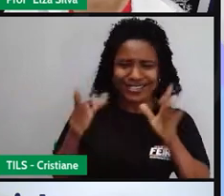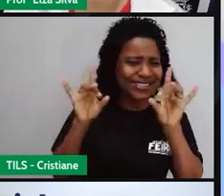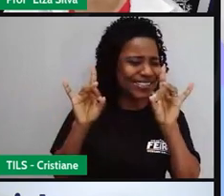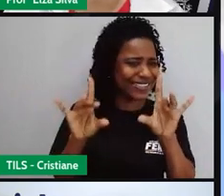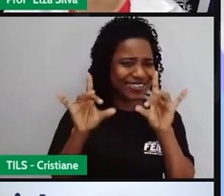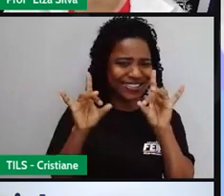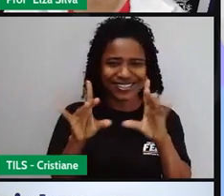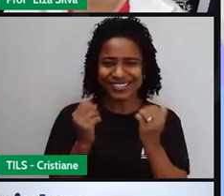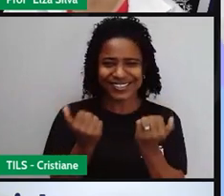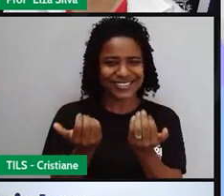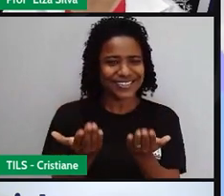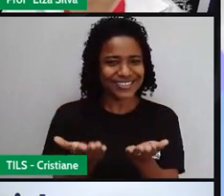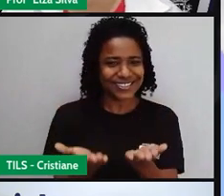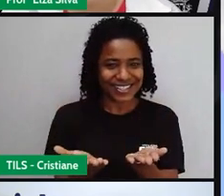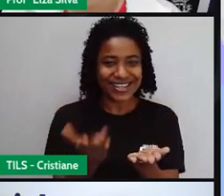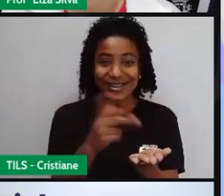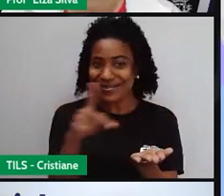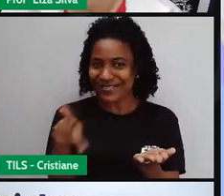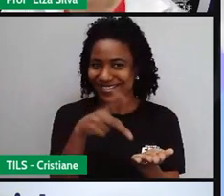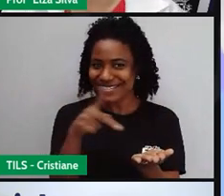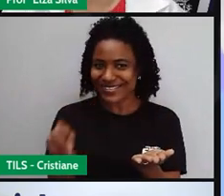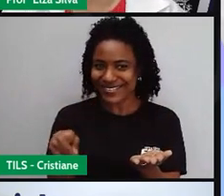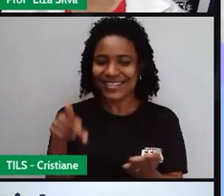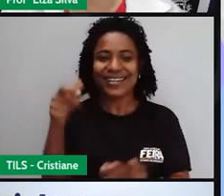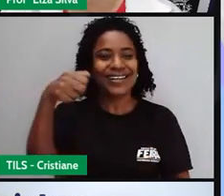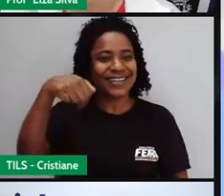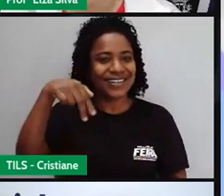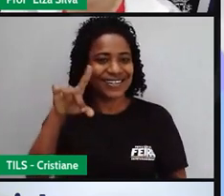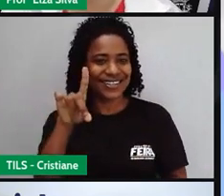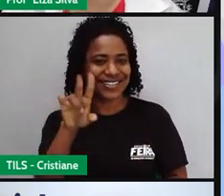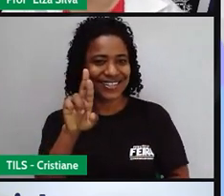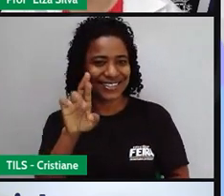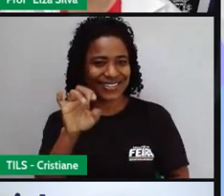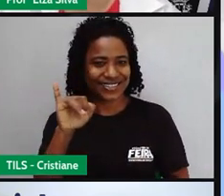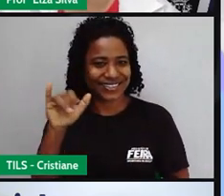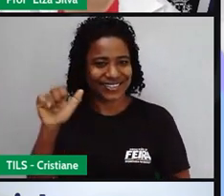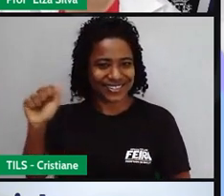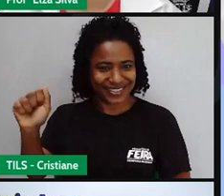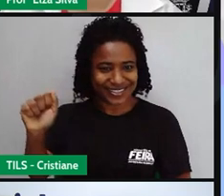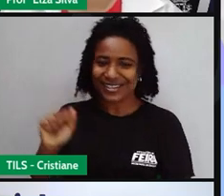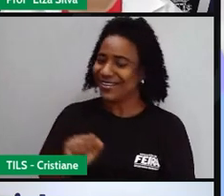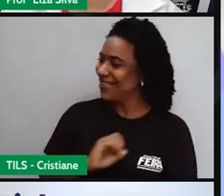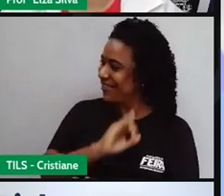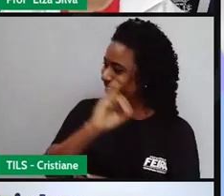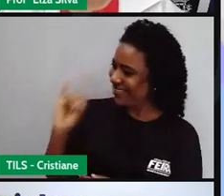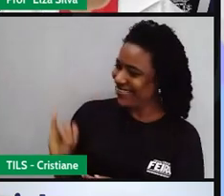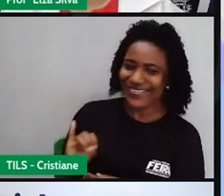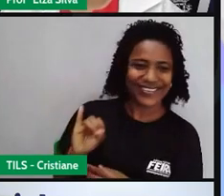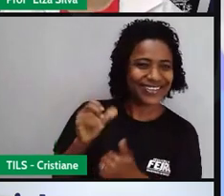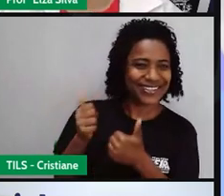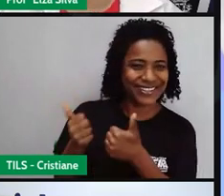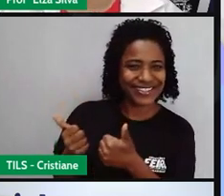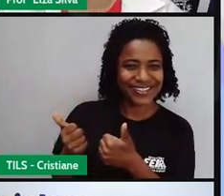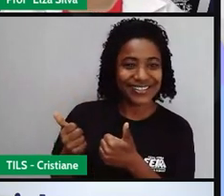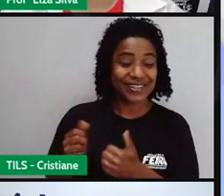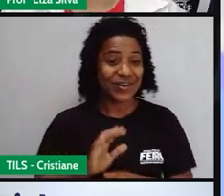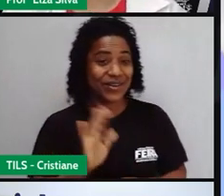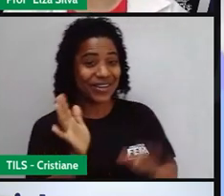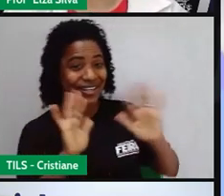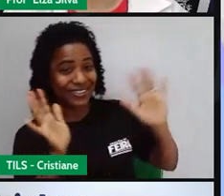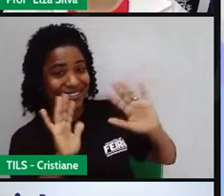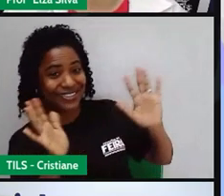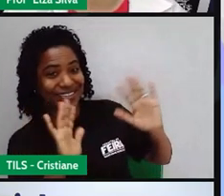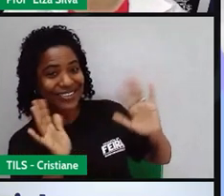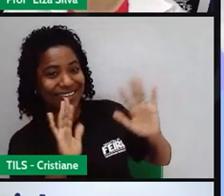hoje é a professora Andréia. Olá, Andréia. Como você Olá, professora